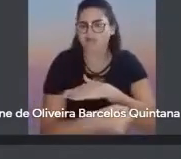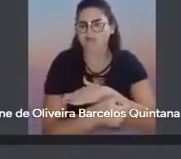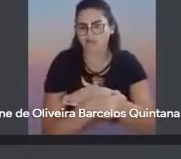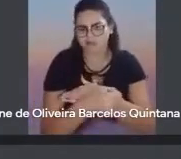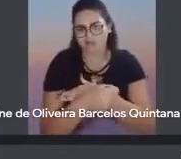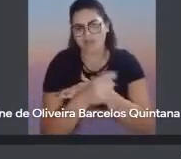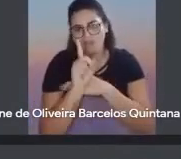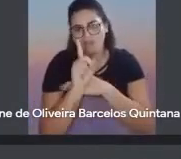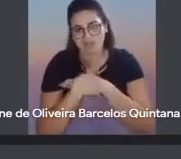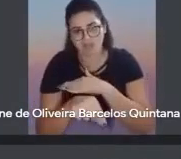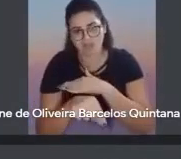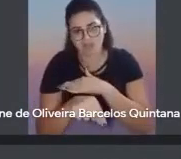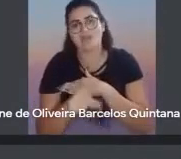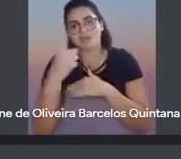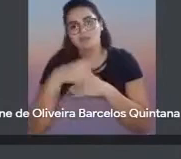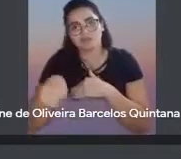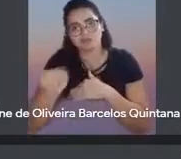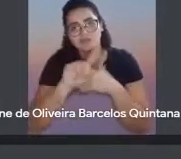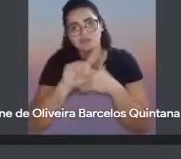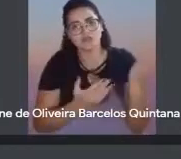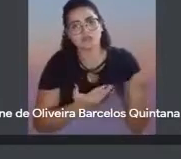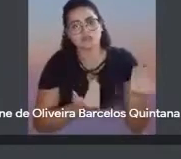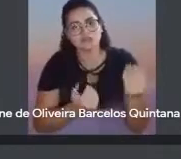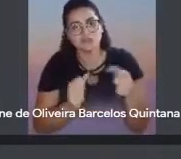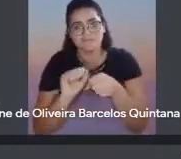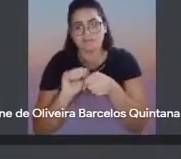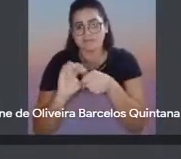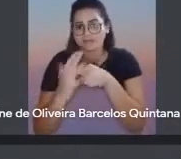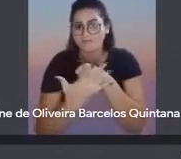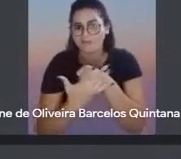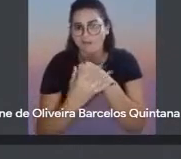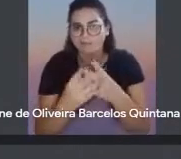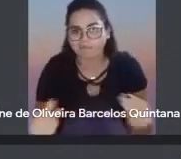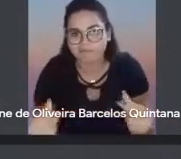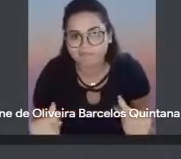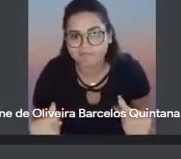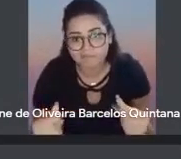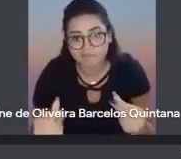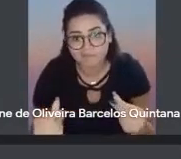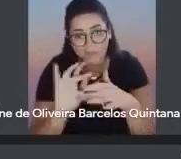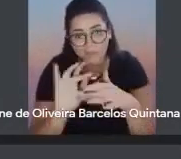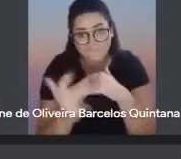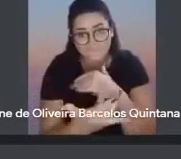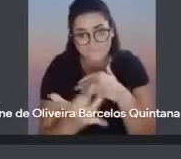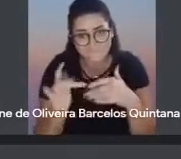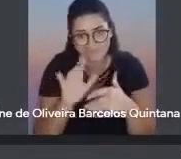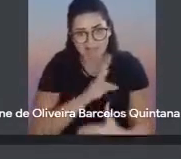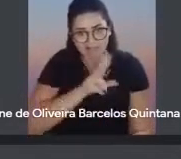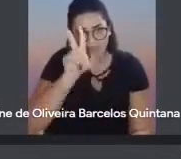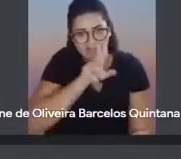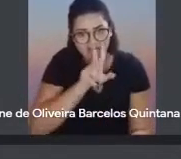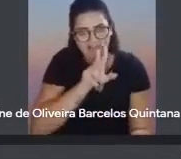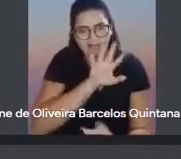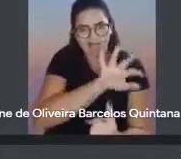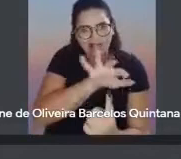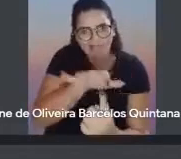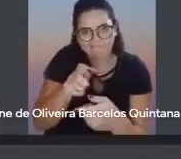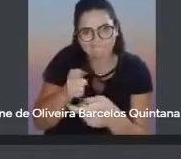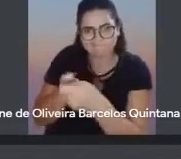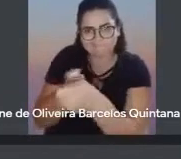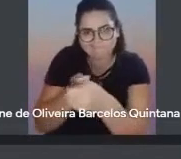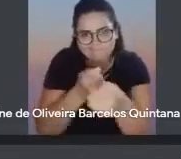estrupou a nossa jovem democracia. A mídia dominante imbeciliza o povo